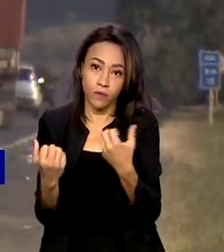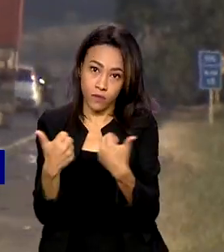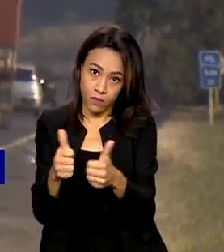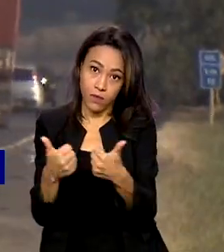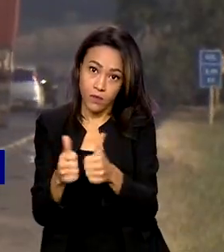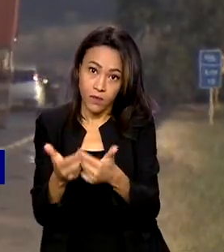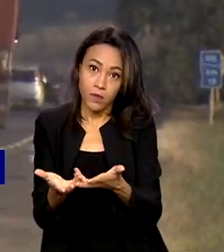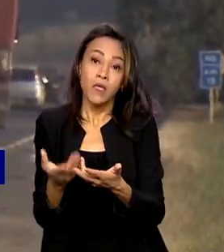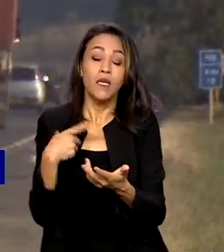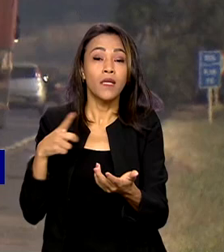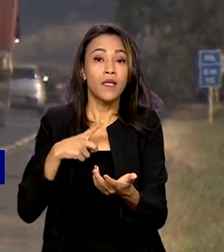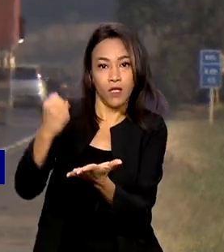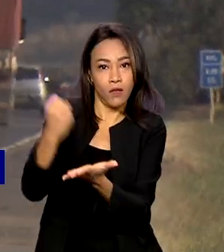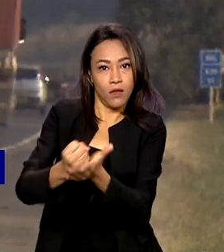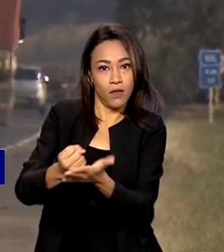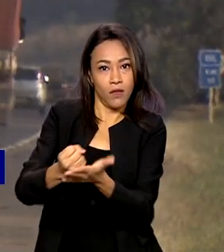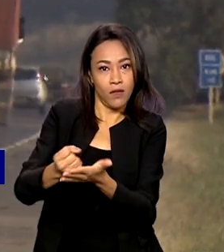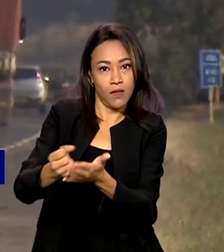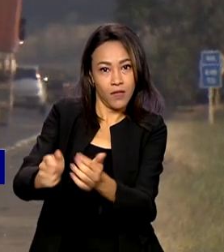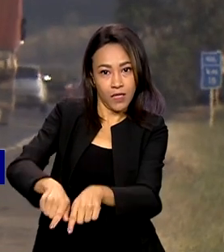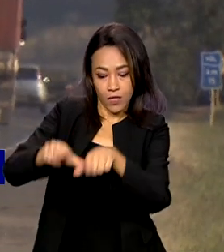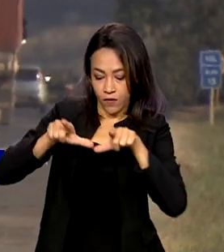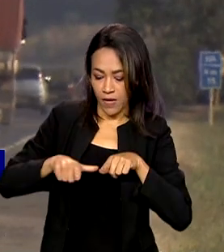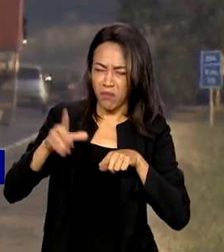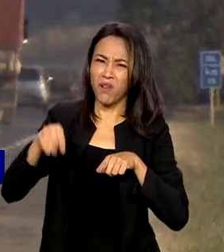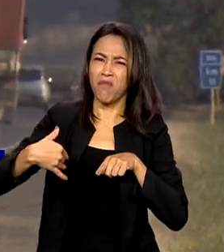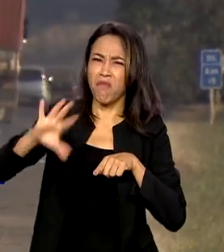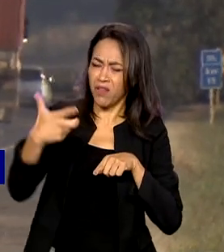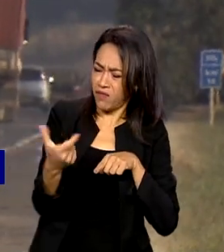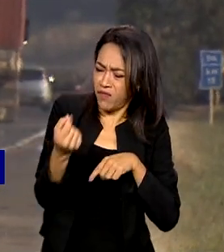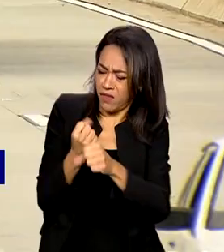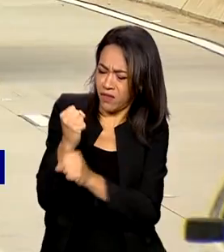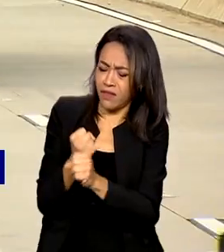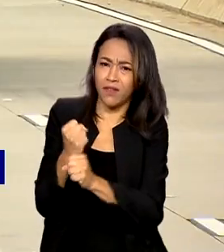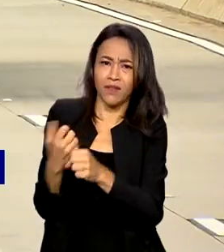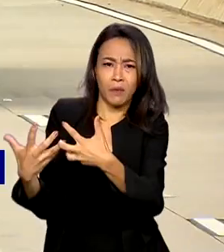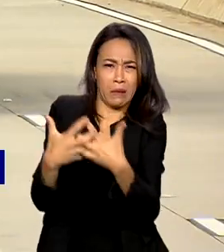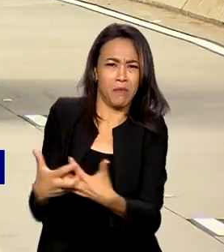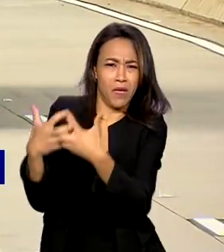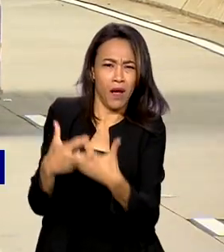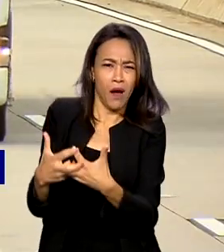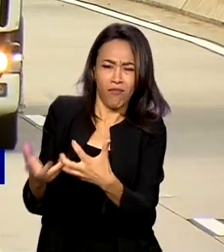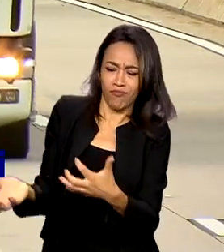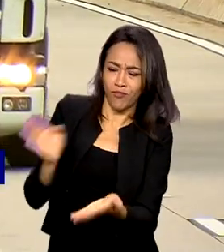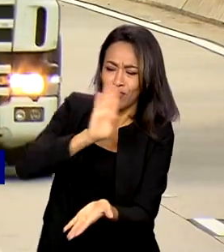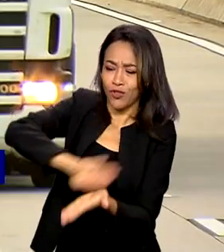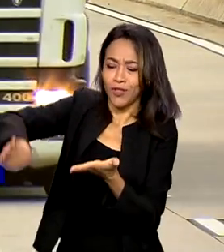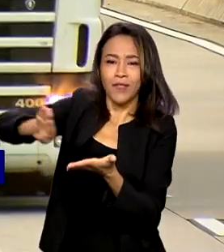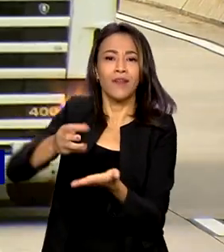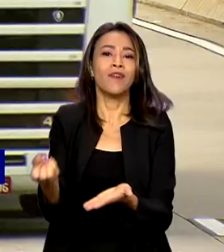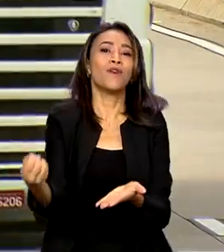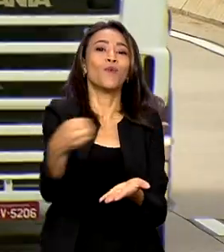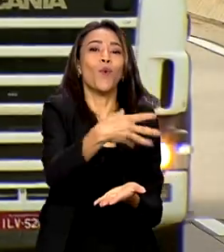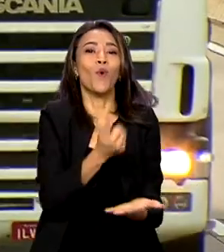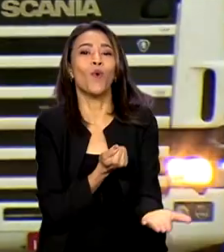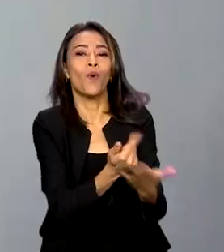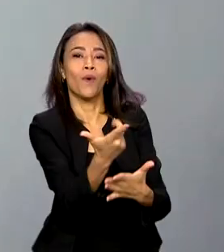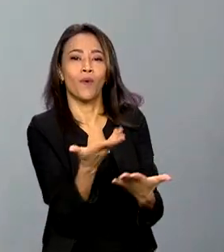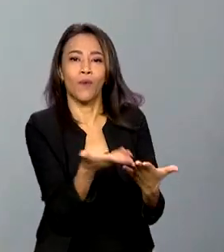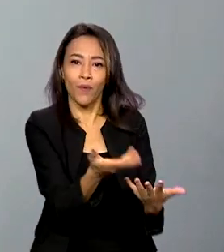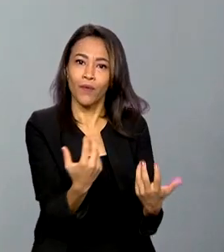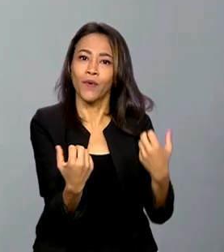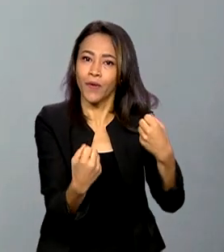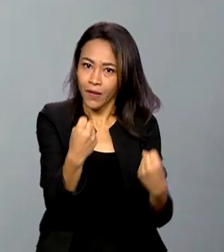de que você tirou um caminhão de 20 anos e aí você compra um caminhão novo. Essa exigência